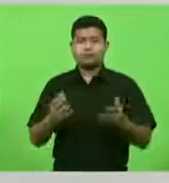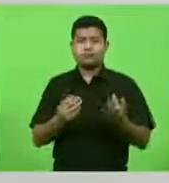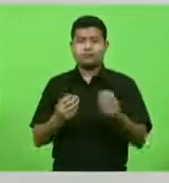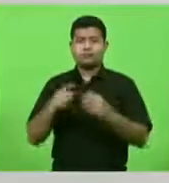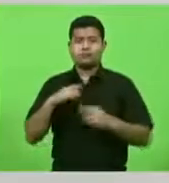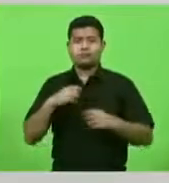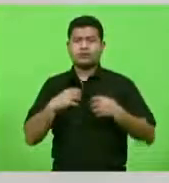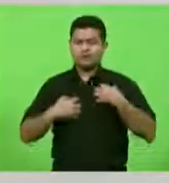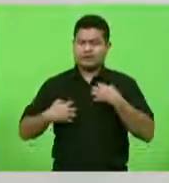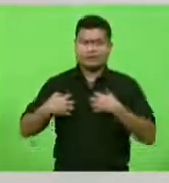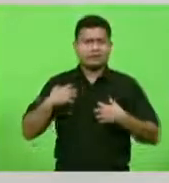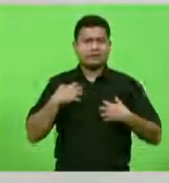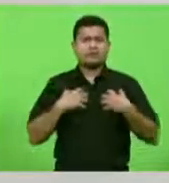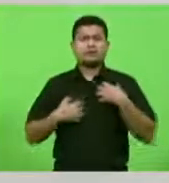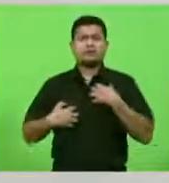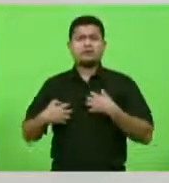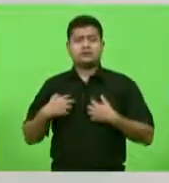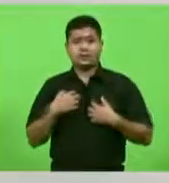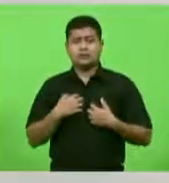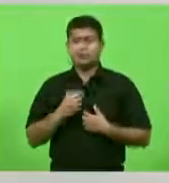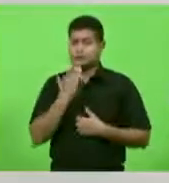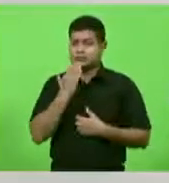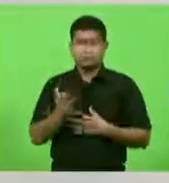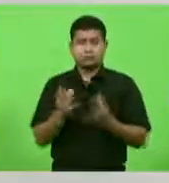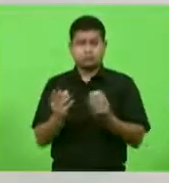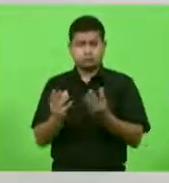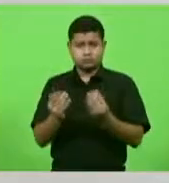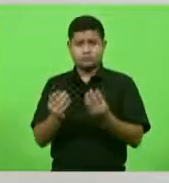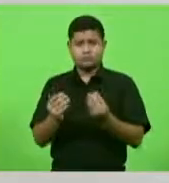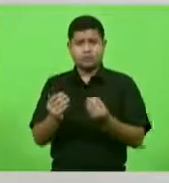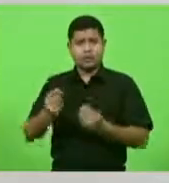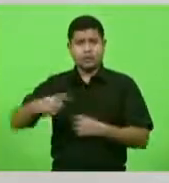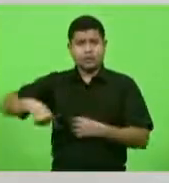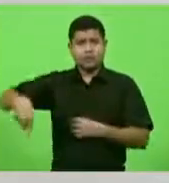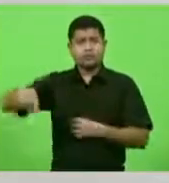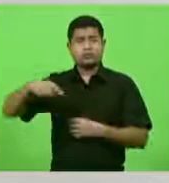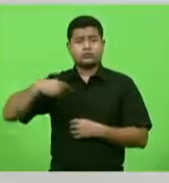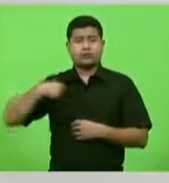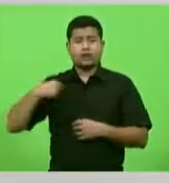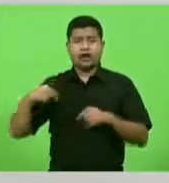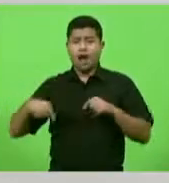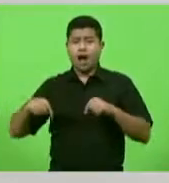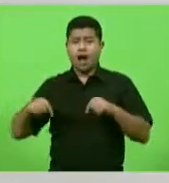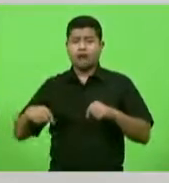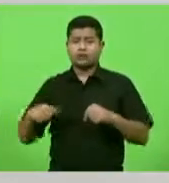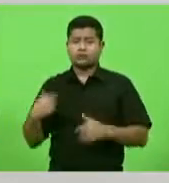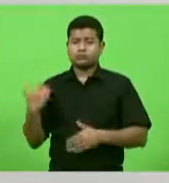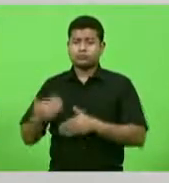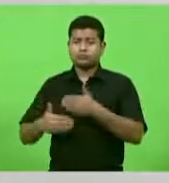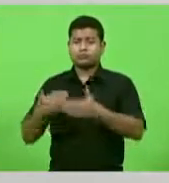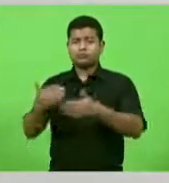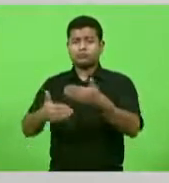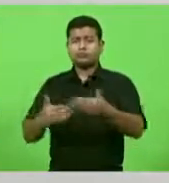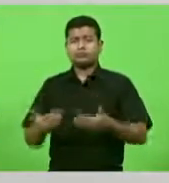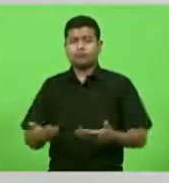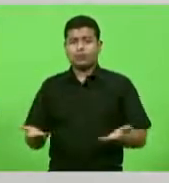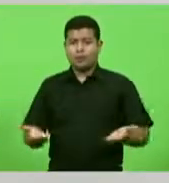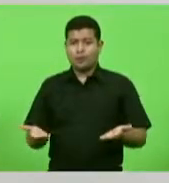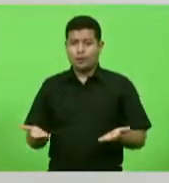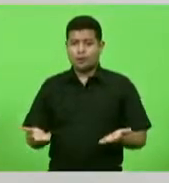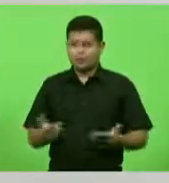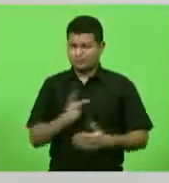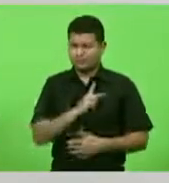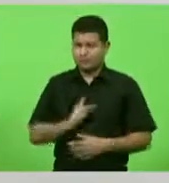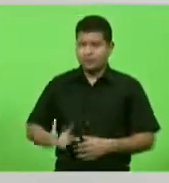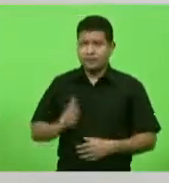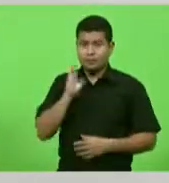a angústia é grande, as demandas são muitas. E nós caminhamos, senhor presidente Berlanda, pelo nosso estado